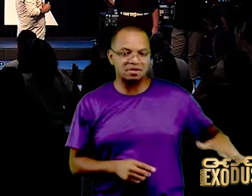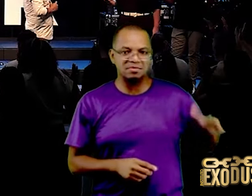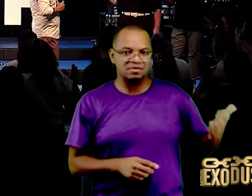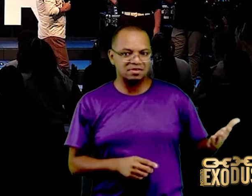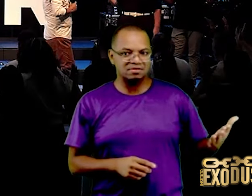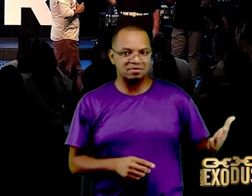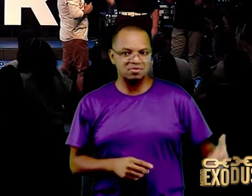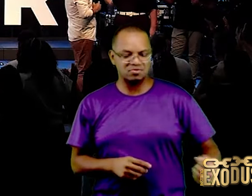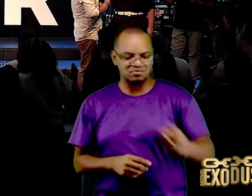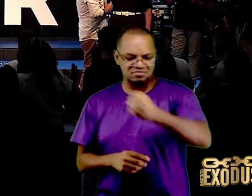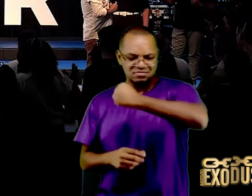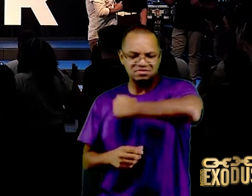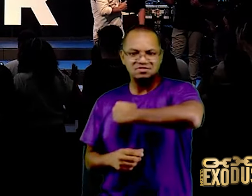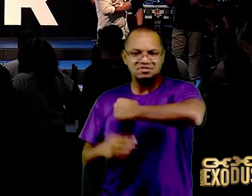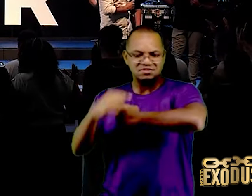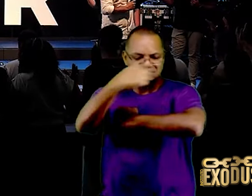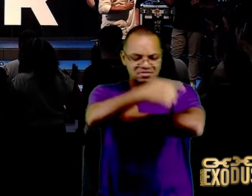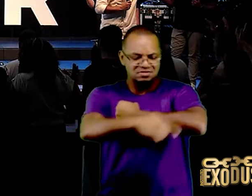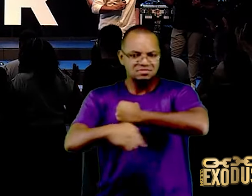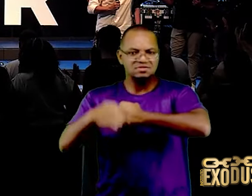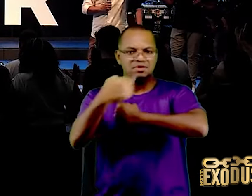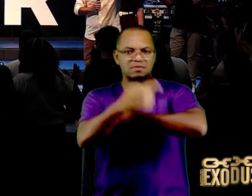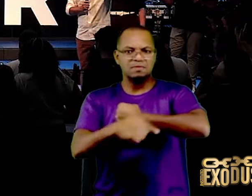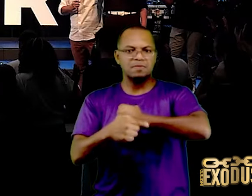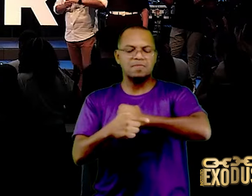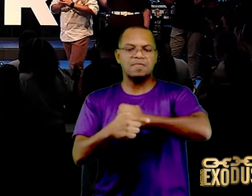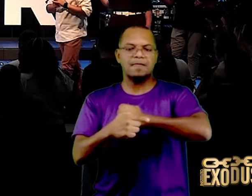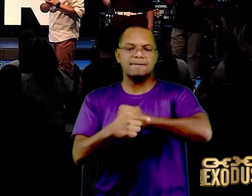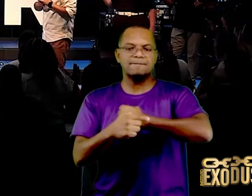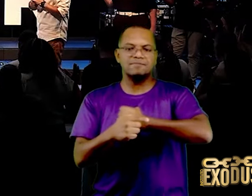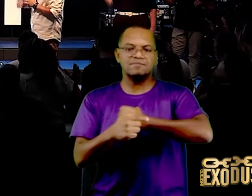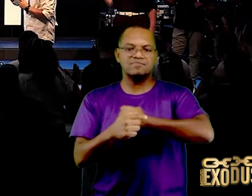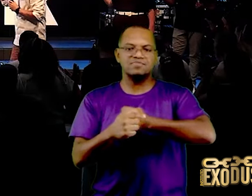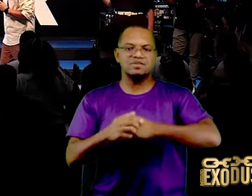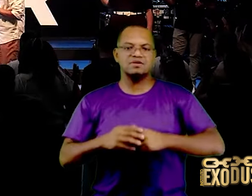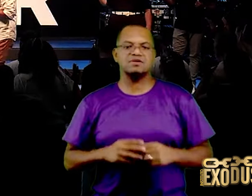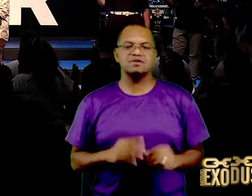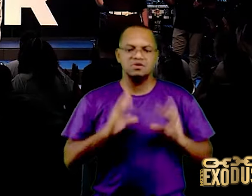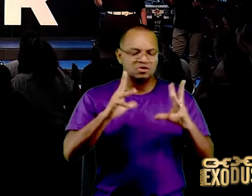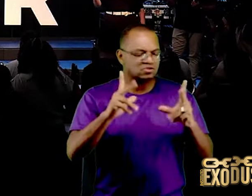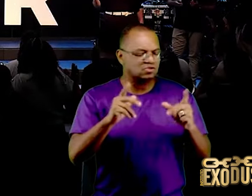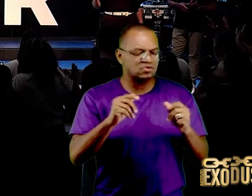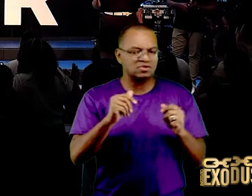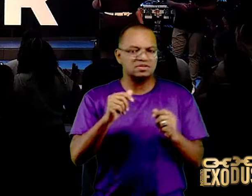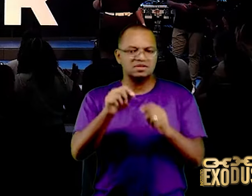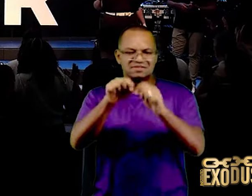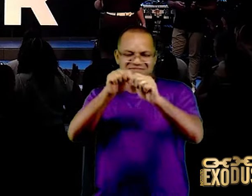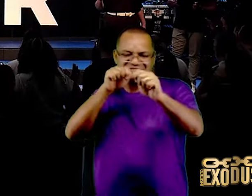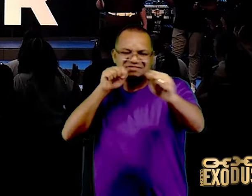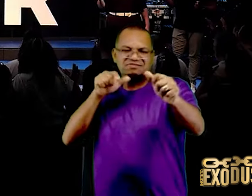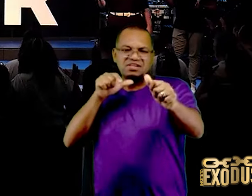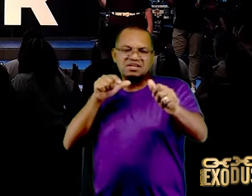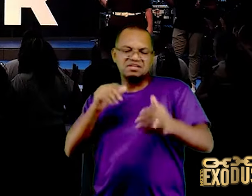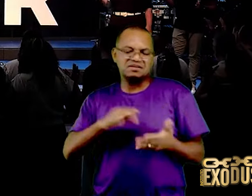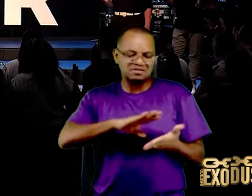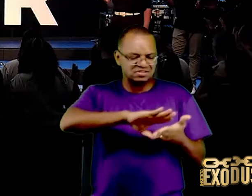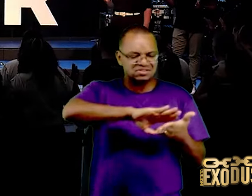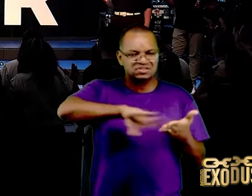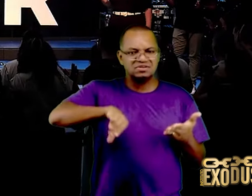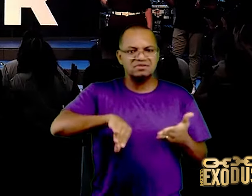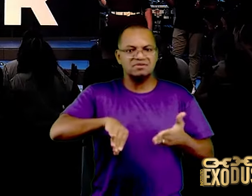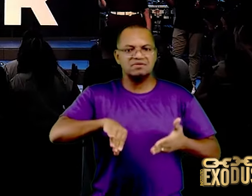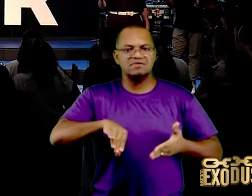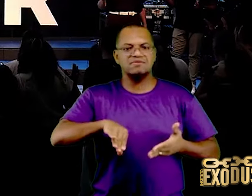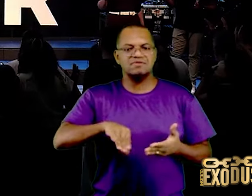escudo da fé, eu apago, todas as flechas, inflamadas do